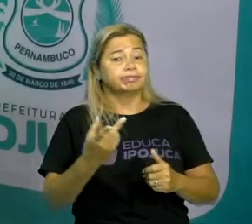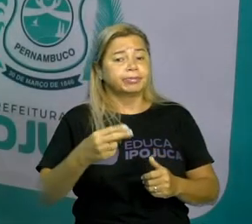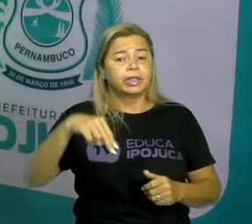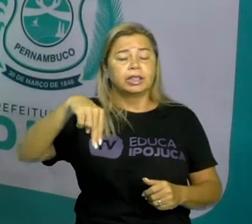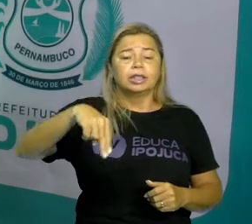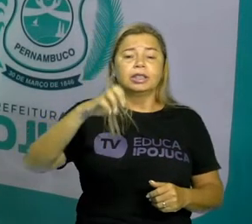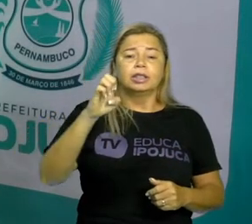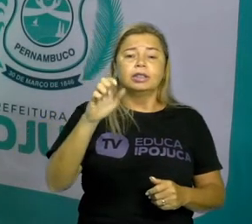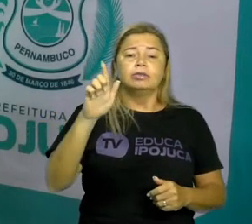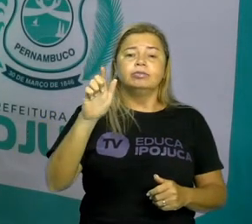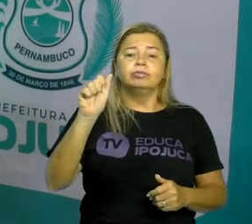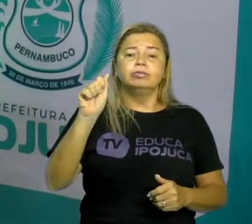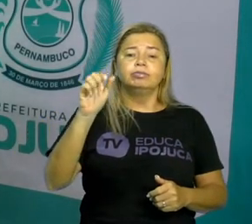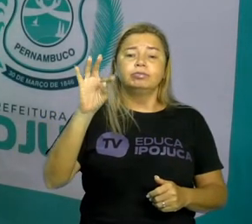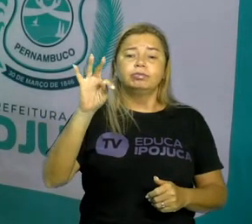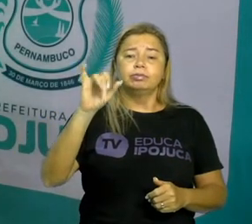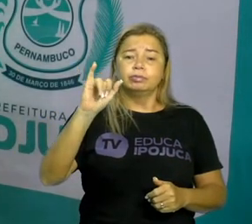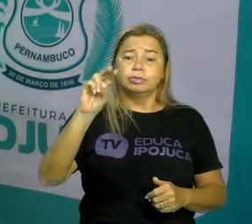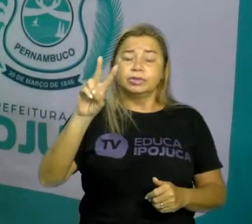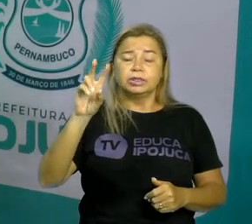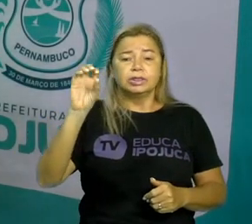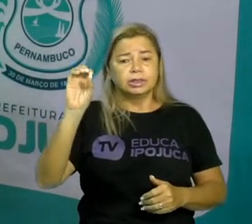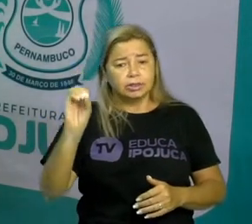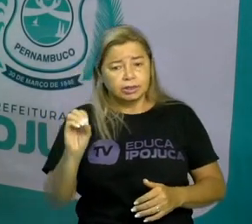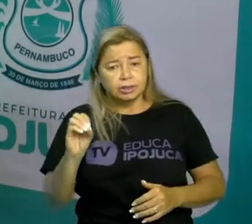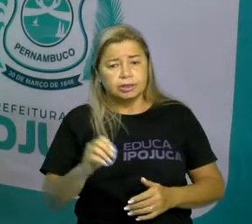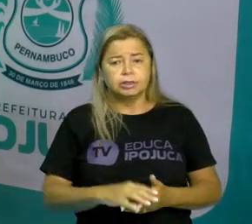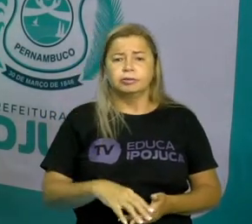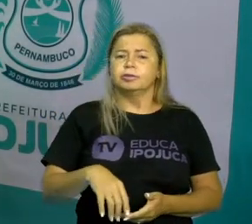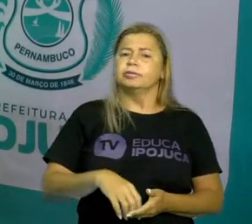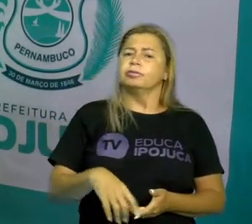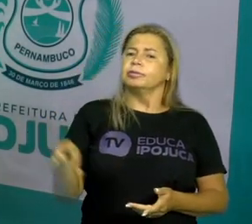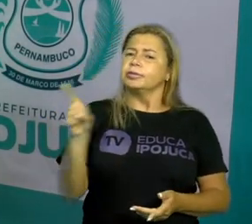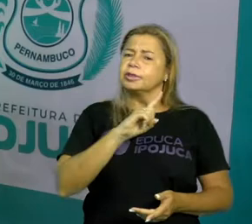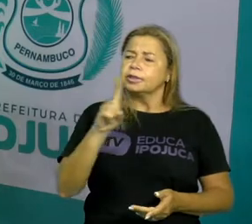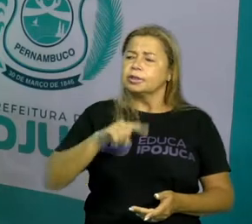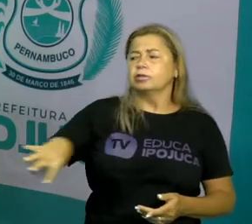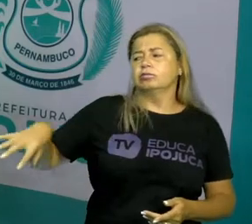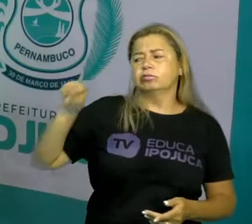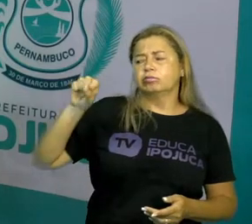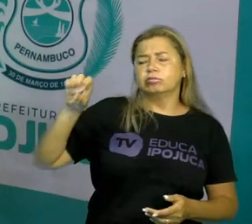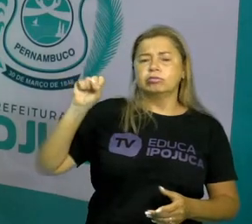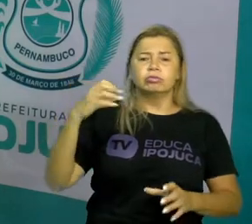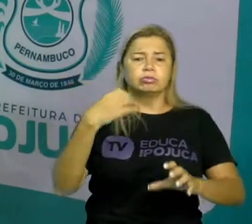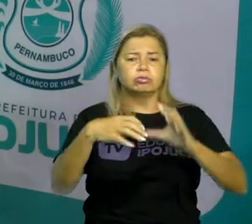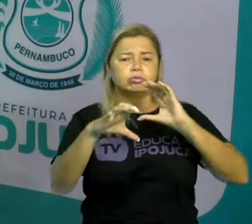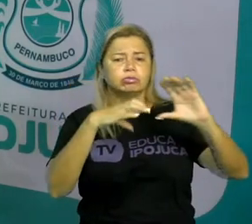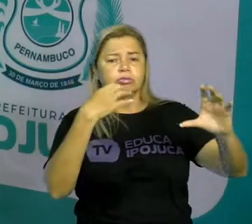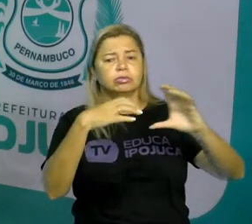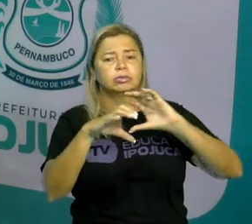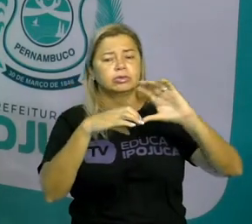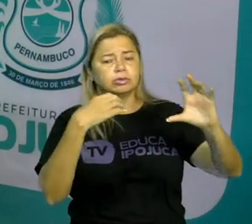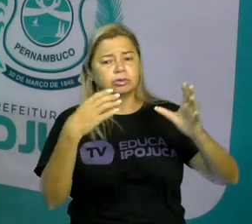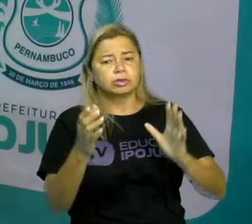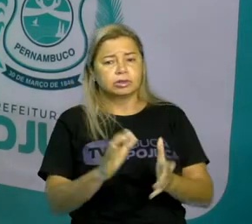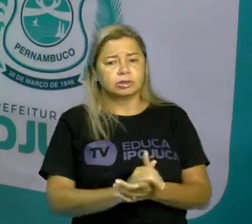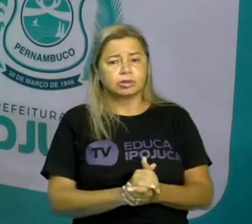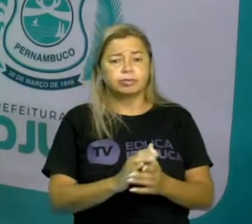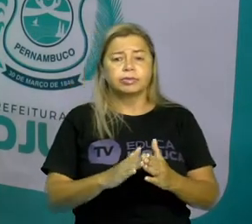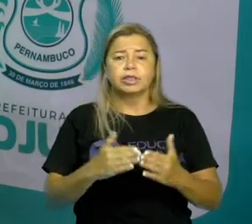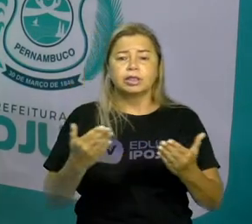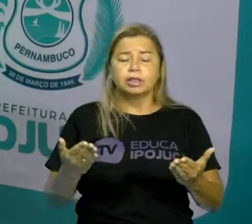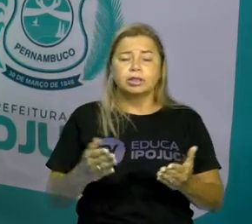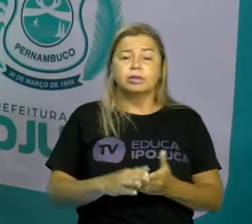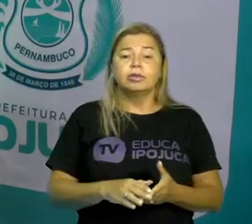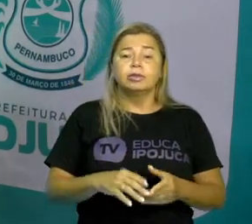música Então aqui eu estou afirmando E aqui eu estou negando Visto que essas duas frases Ela pode ter um pedido